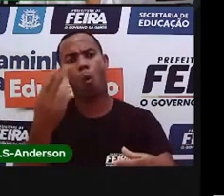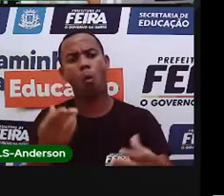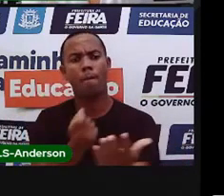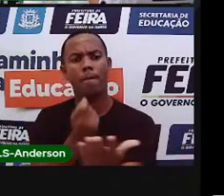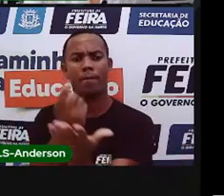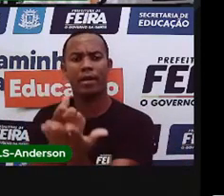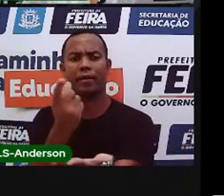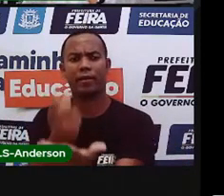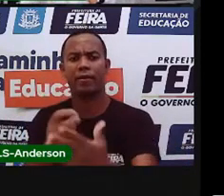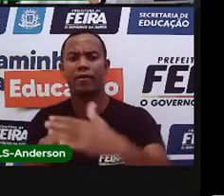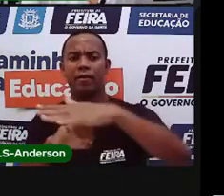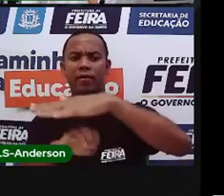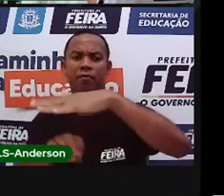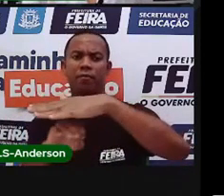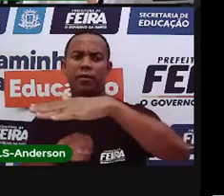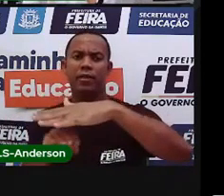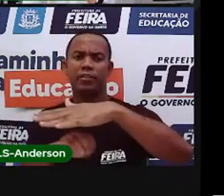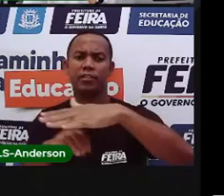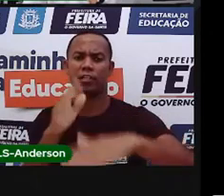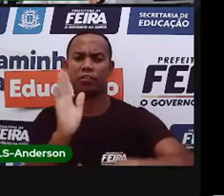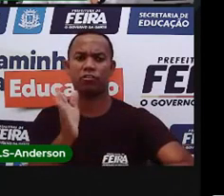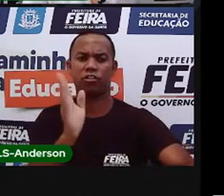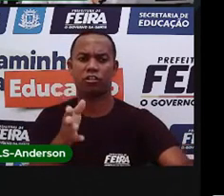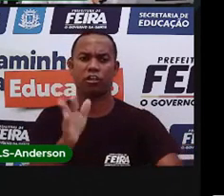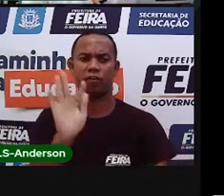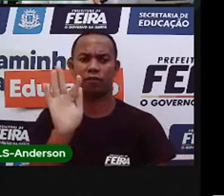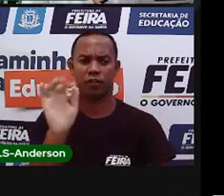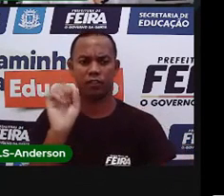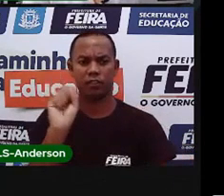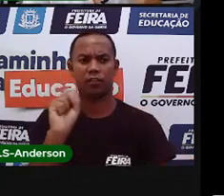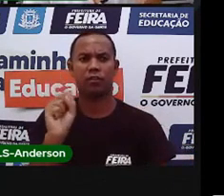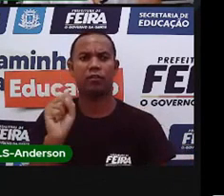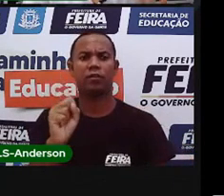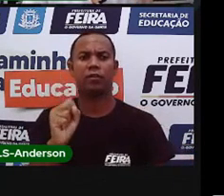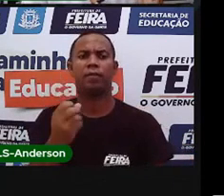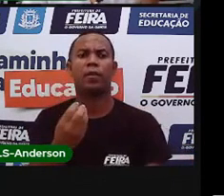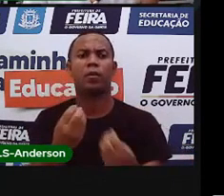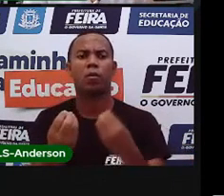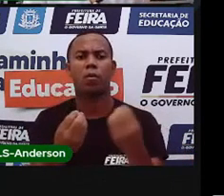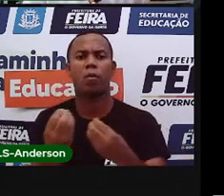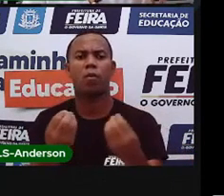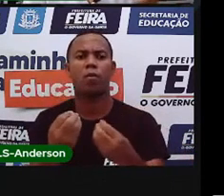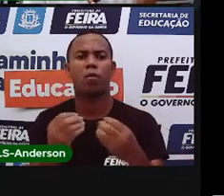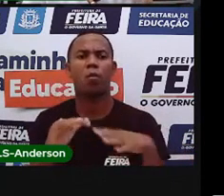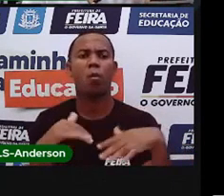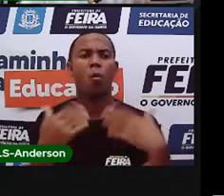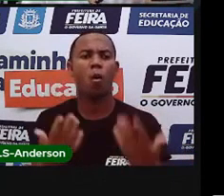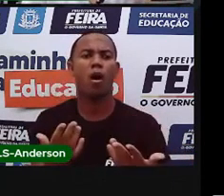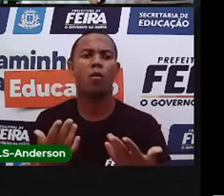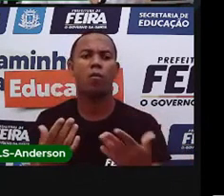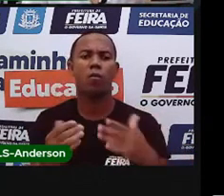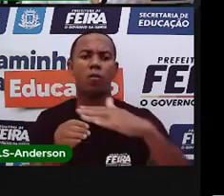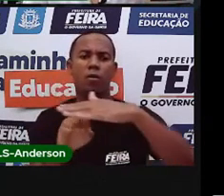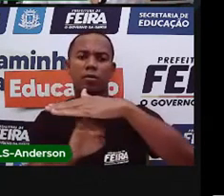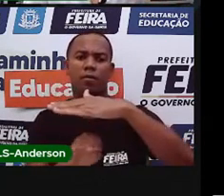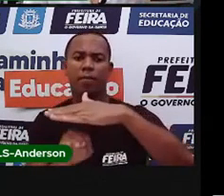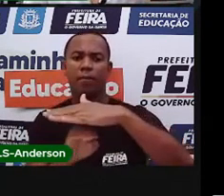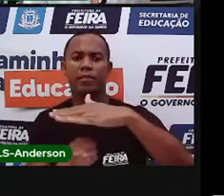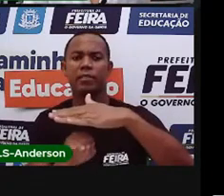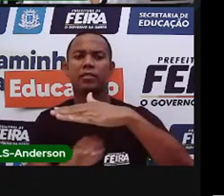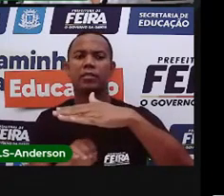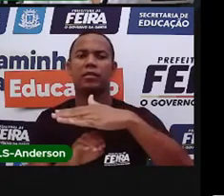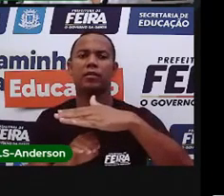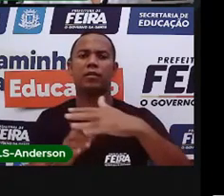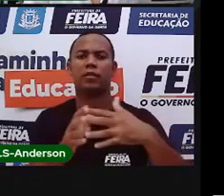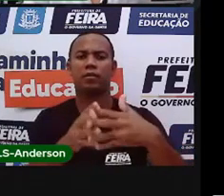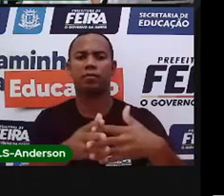empresa existente para prestar esse serviço. E qual será a empresa que faz a coleta de lixo aqui em